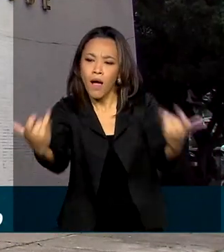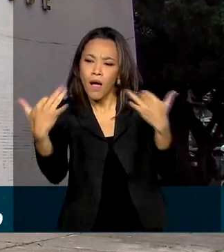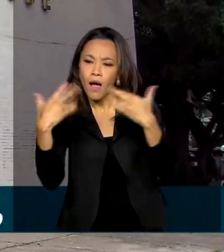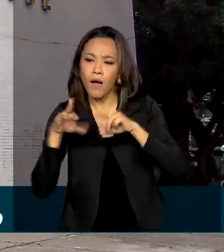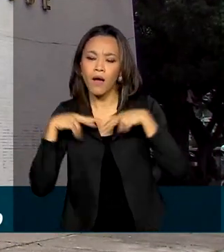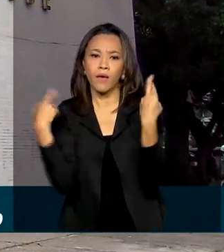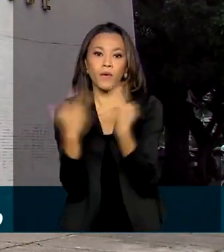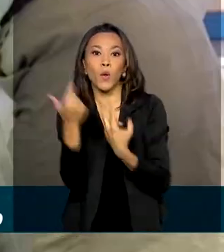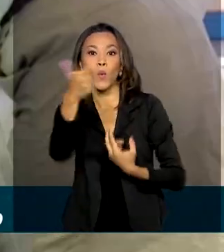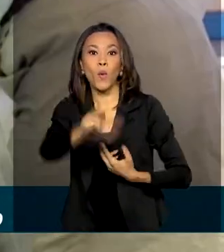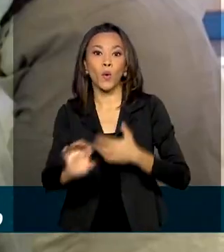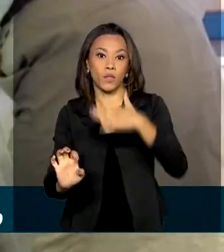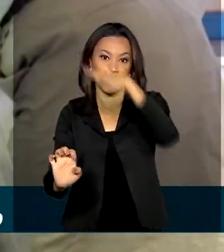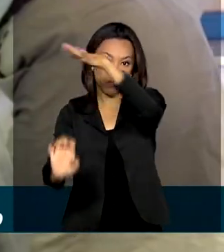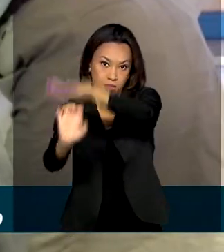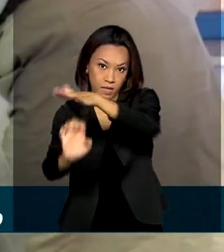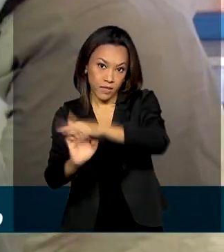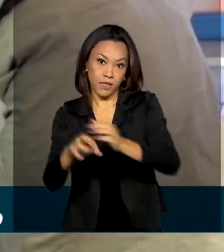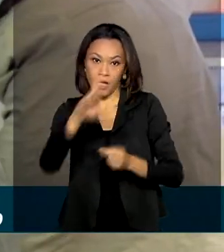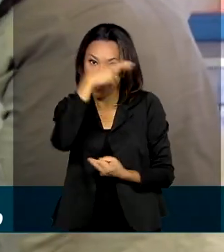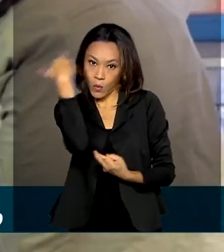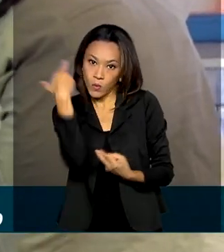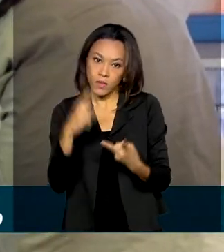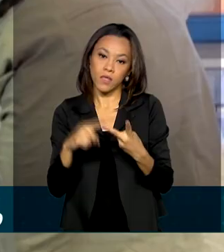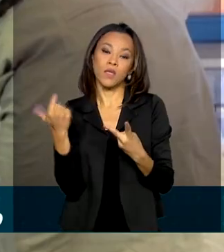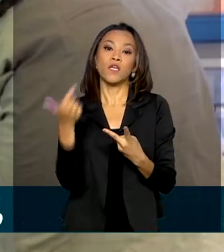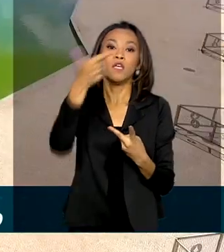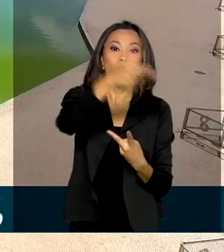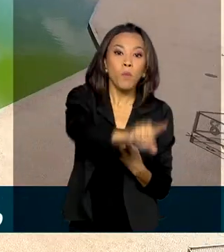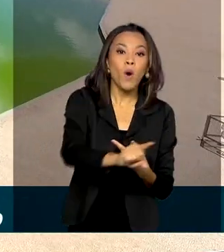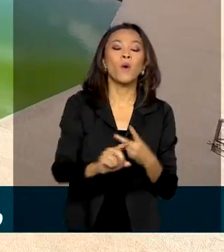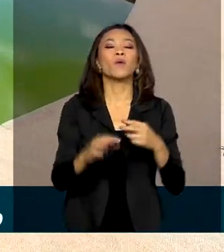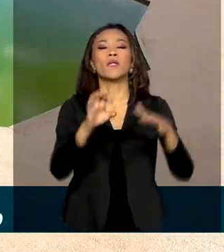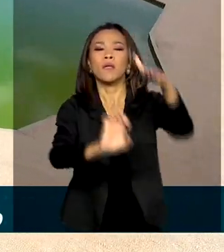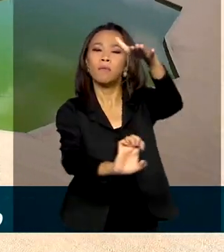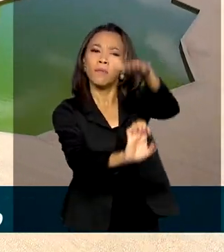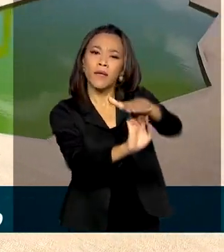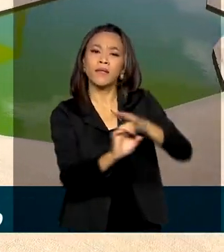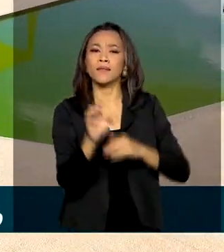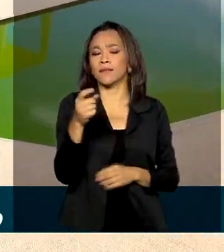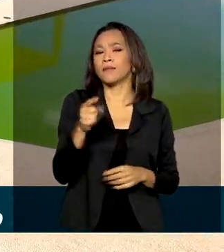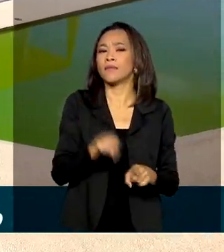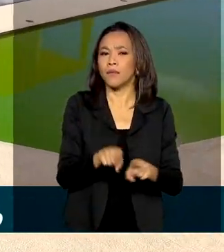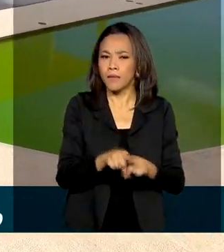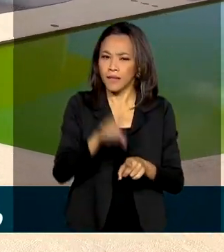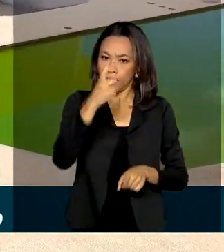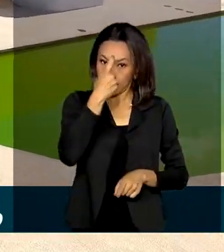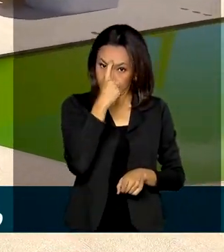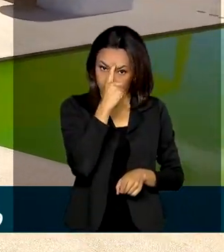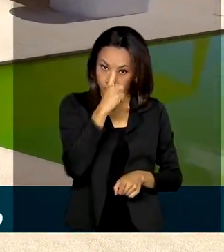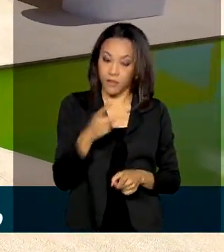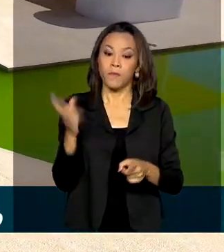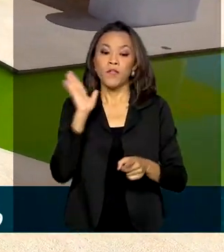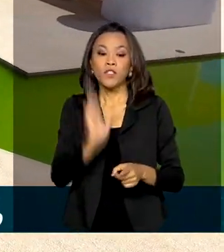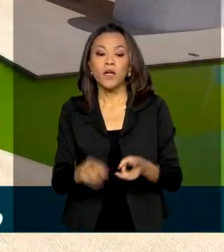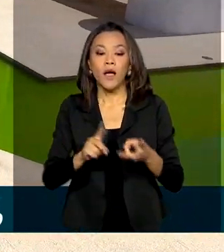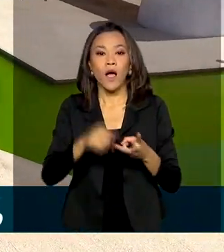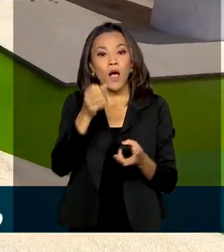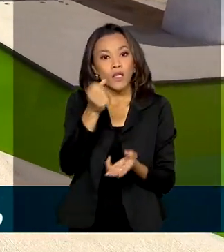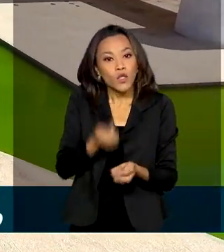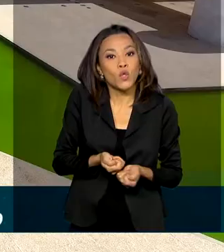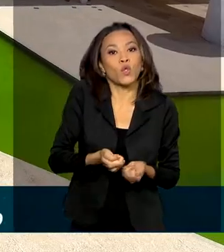como a Sputnik V da Rússia e a Covaxin da Índia. O governo federal também fez a doação de R$ 8